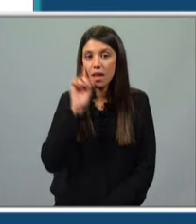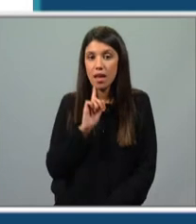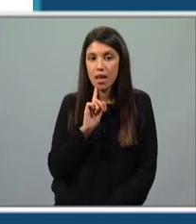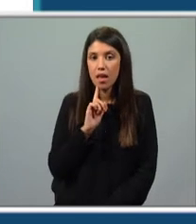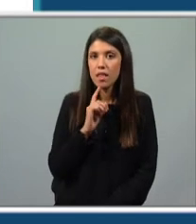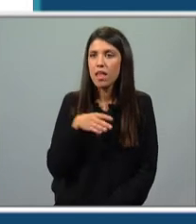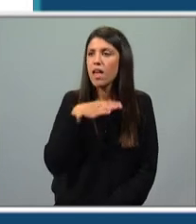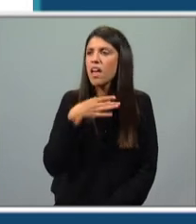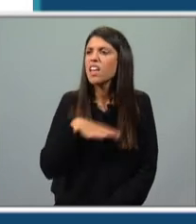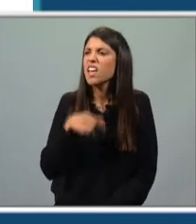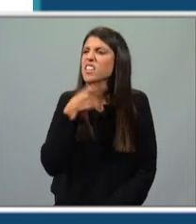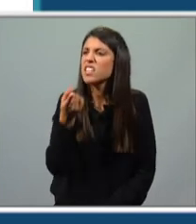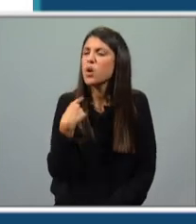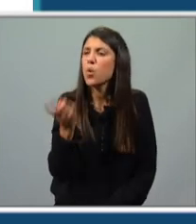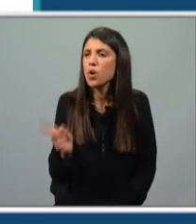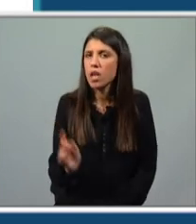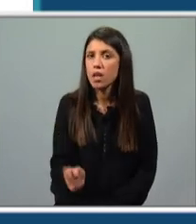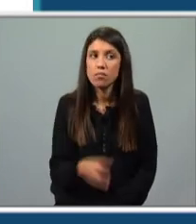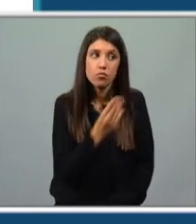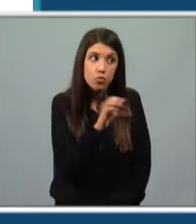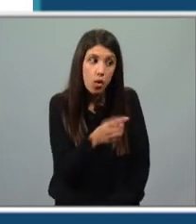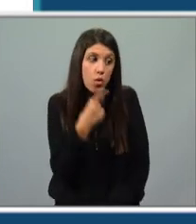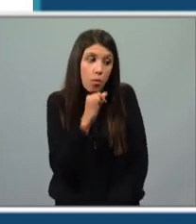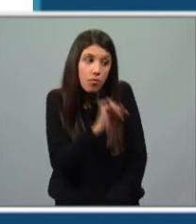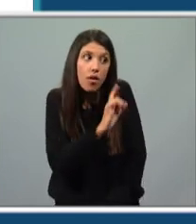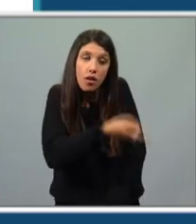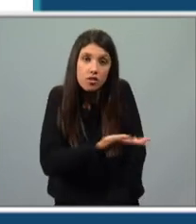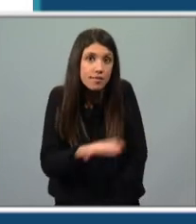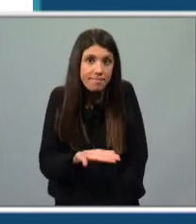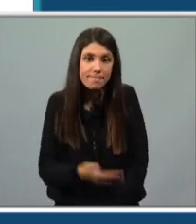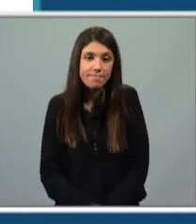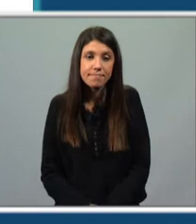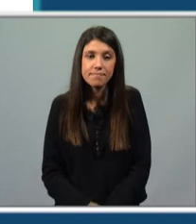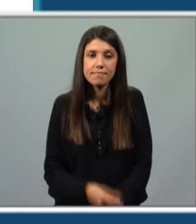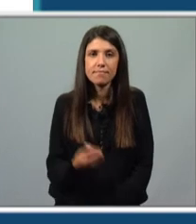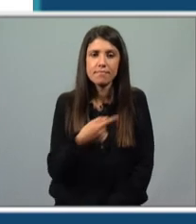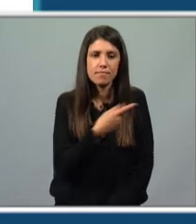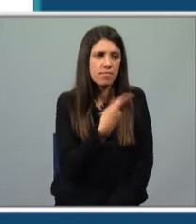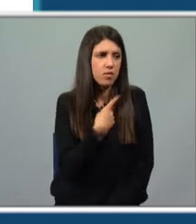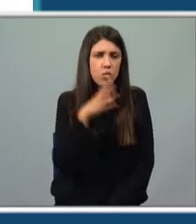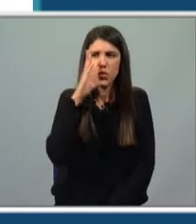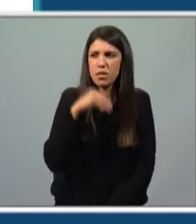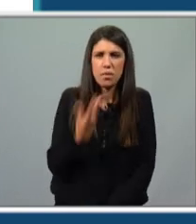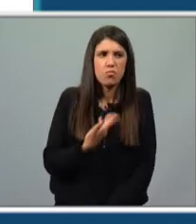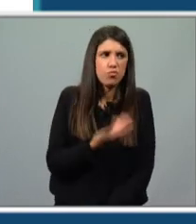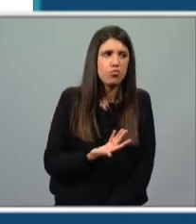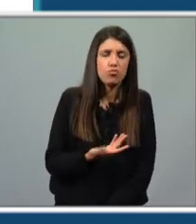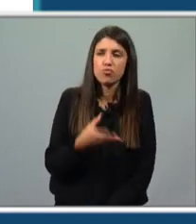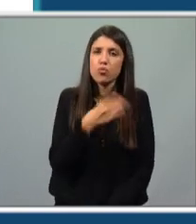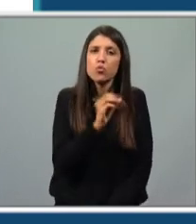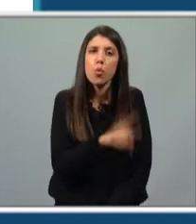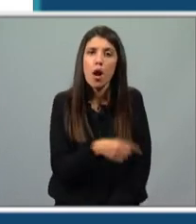que queres dizer? João, qual é o teu nome? Ele e ela, não sabemos. João,